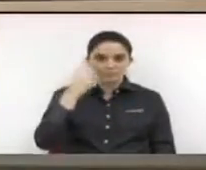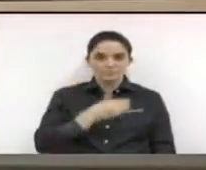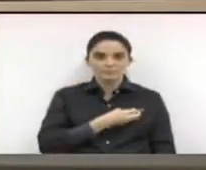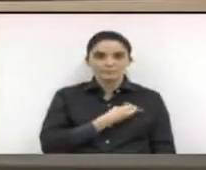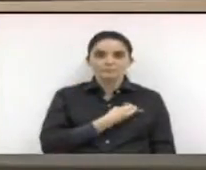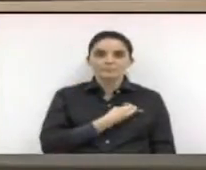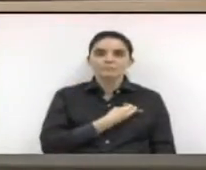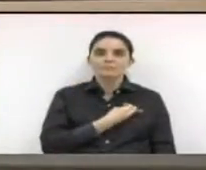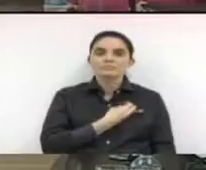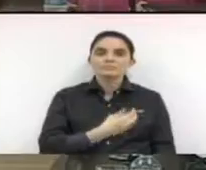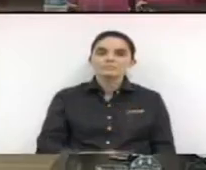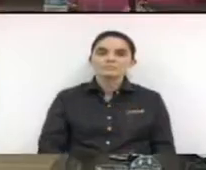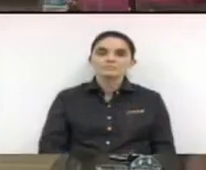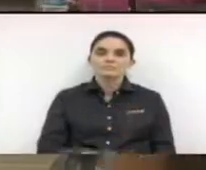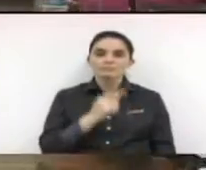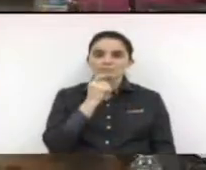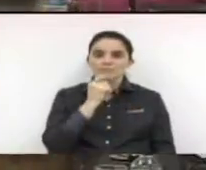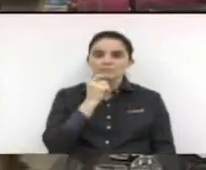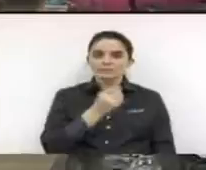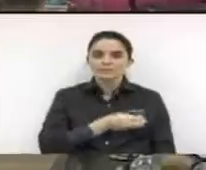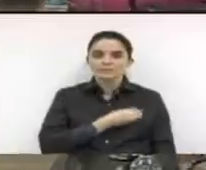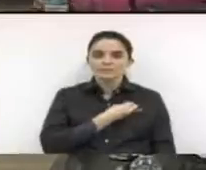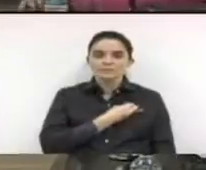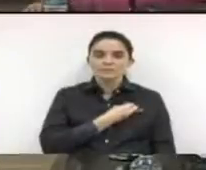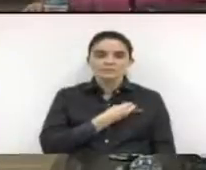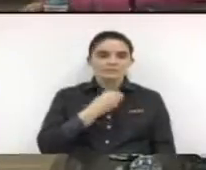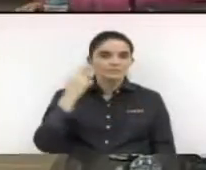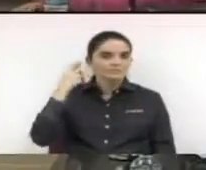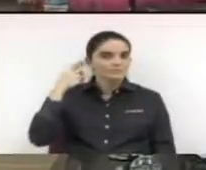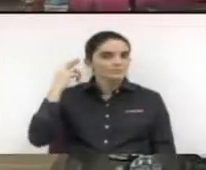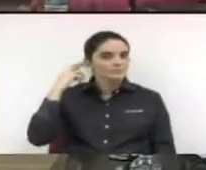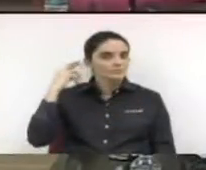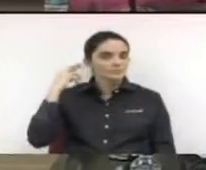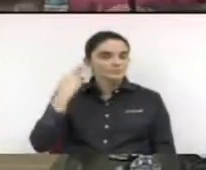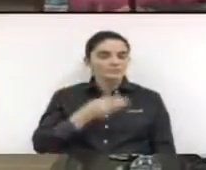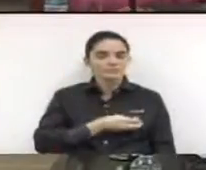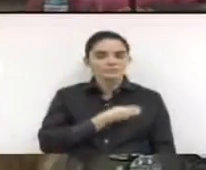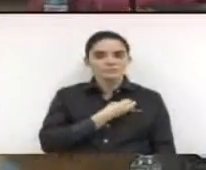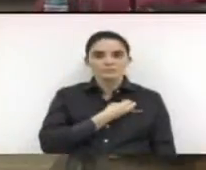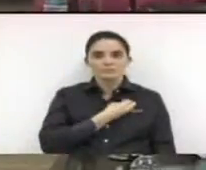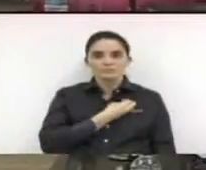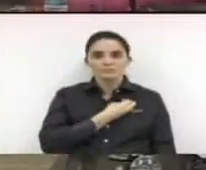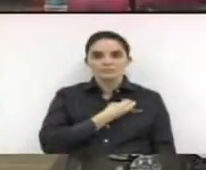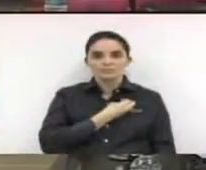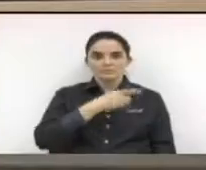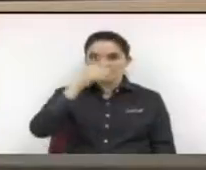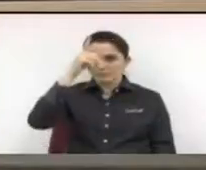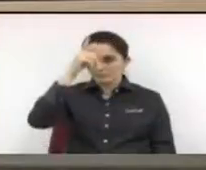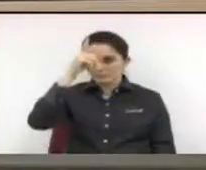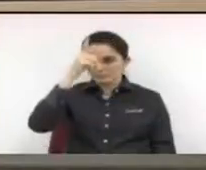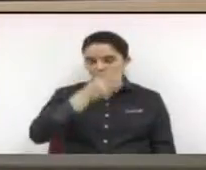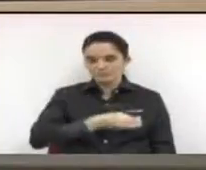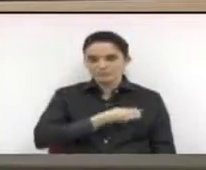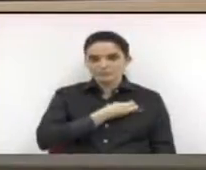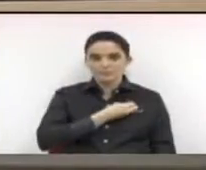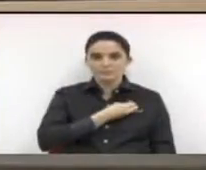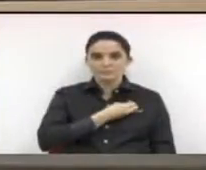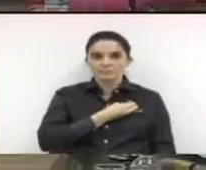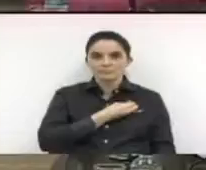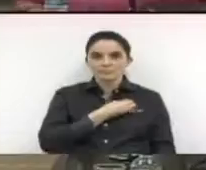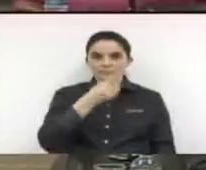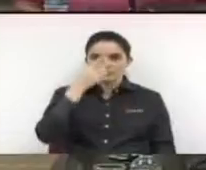Presente. Doutor Raul. Presente. Ronei Costa Martins Silva. Presente. Sidney Pascotto. Presente.